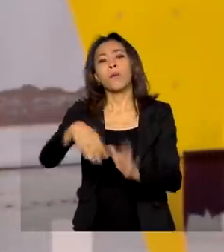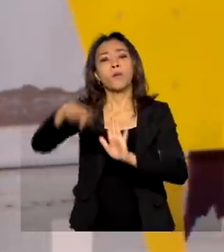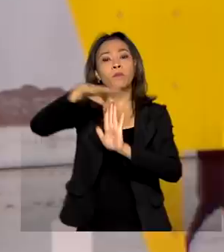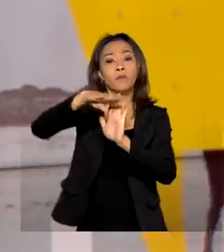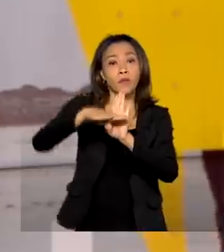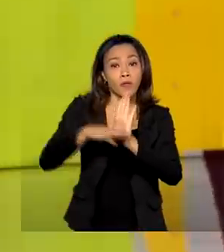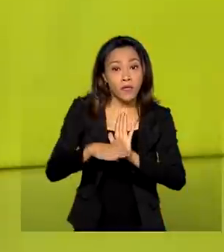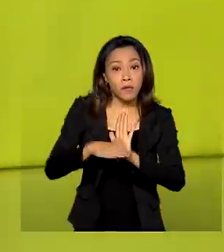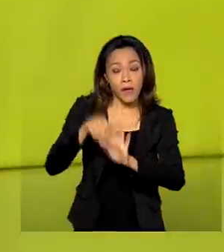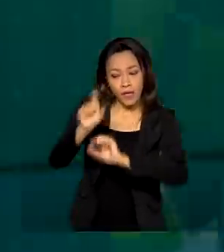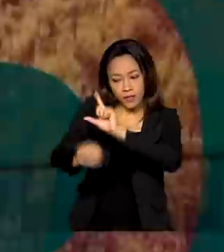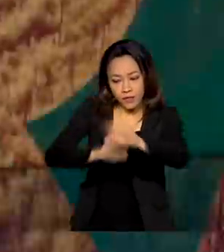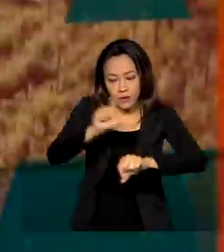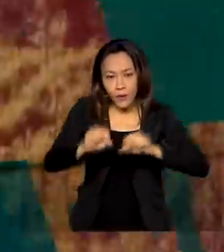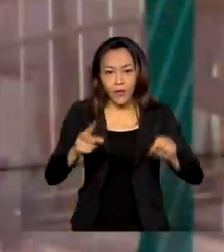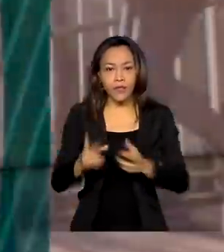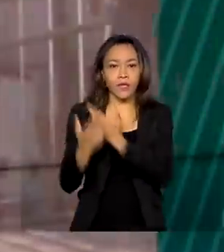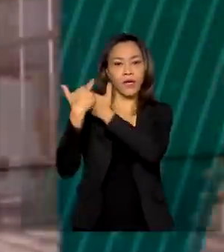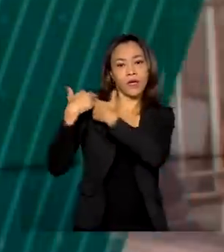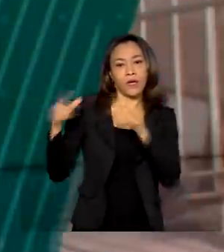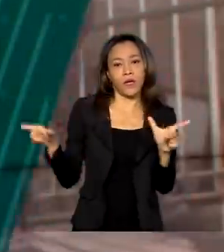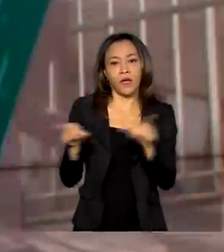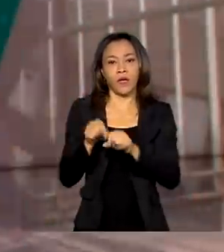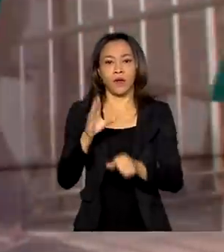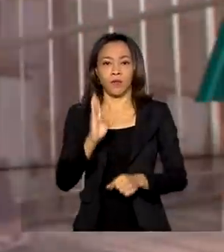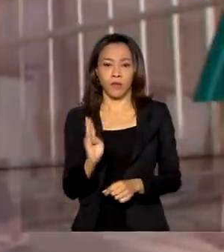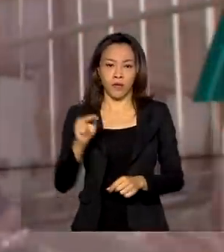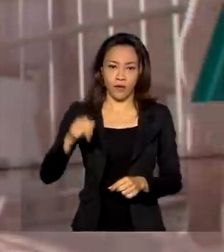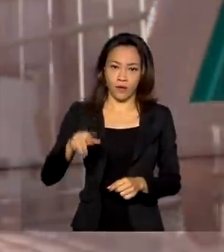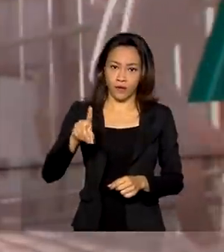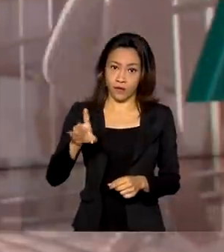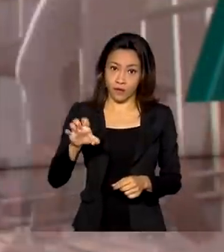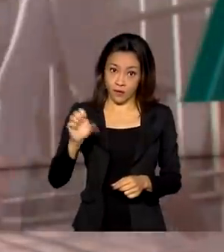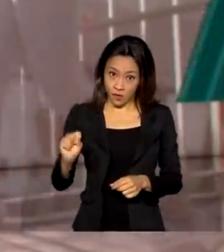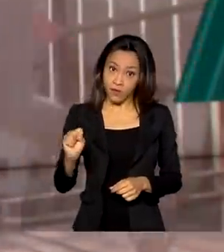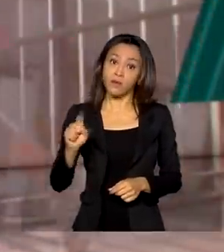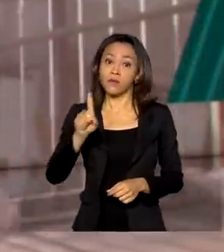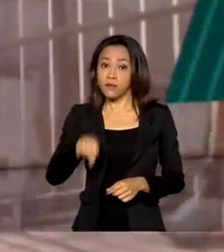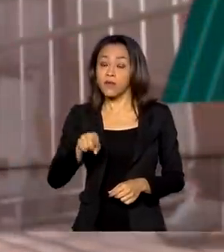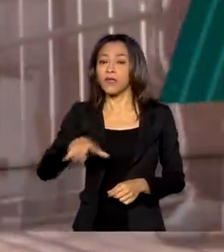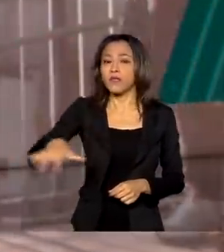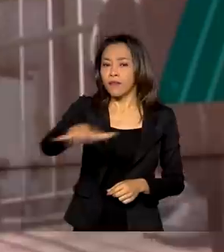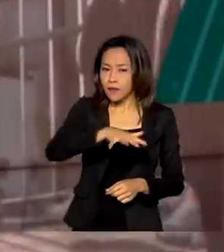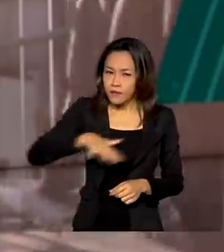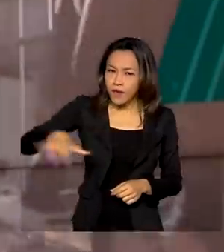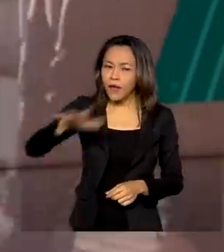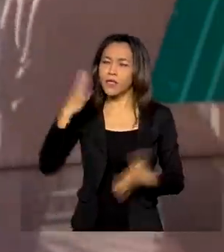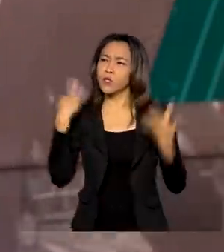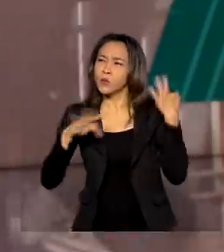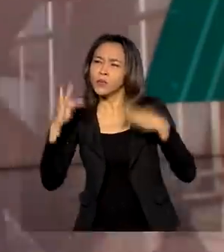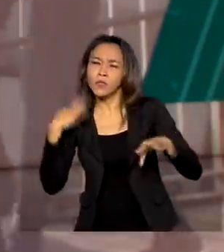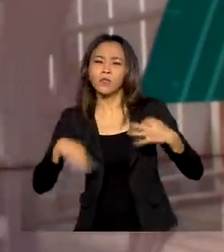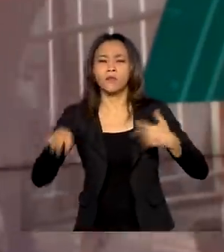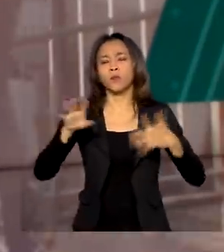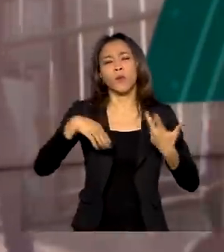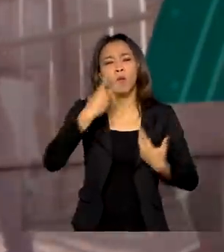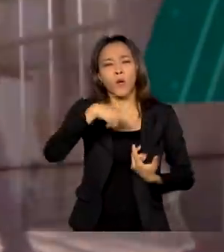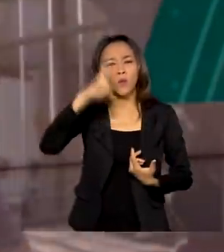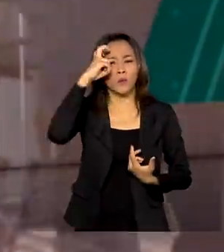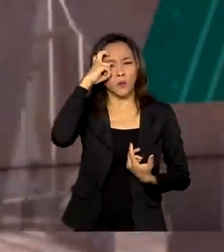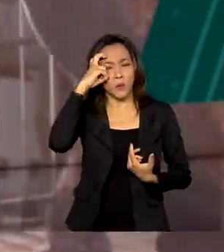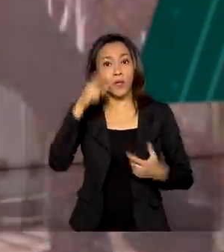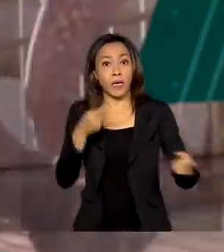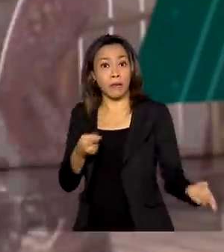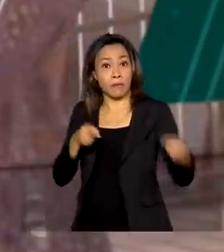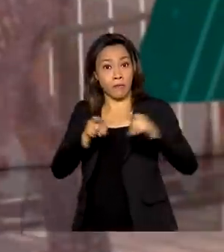Brasil. A seleção é feita pelo BNDES para estudos de reaproveitamento turístico de bens históricos e culturais a partir de